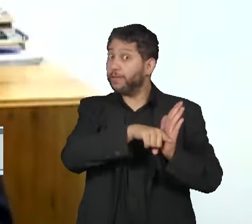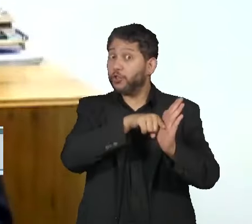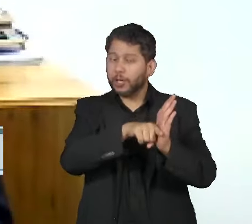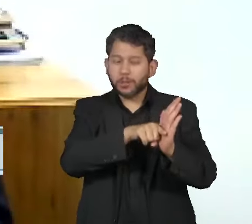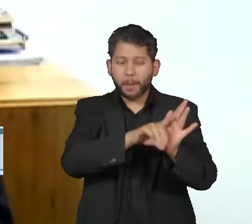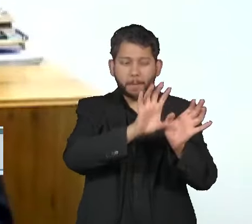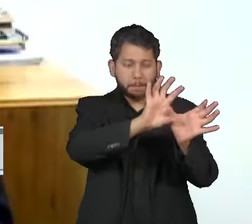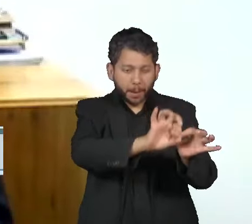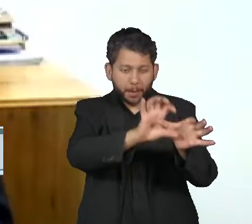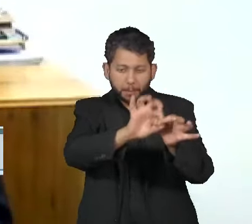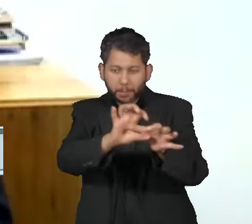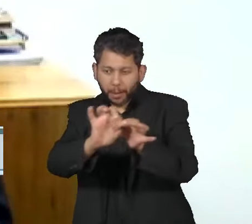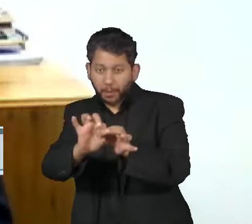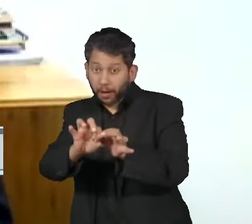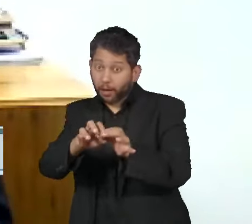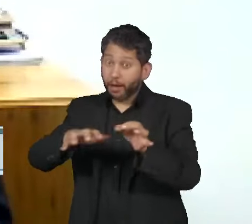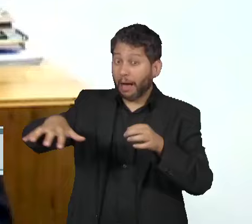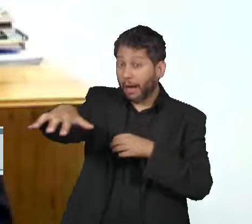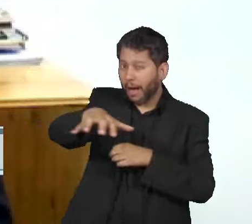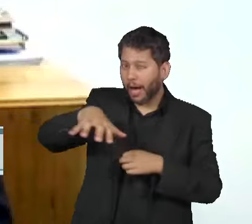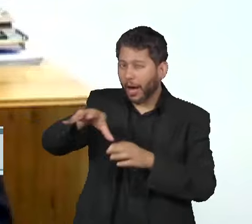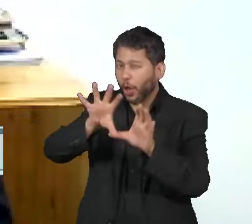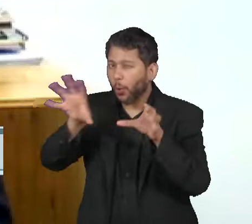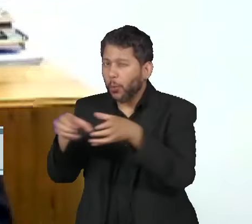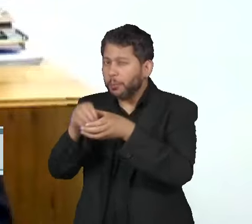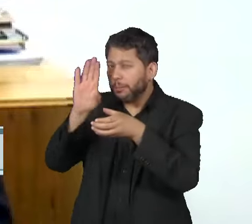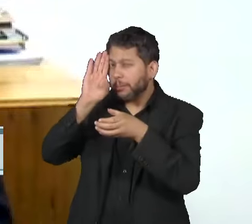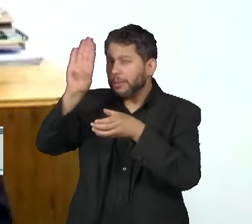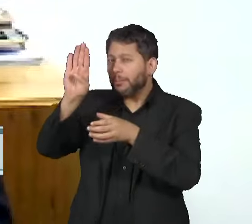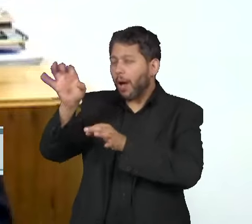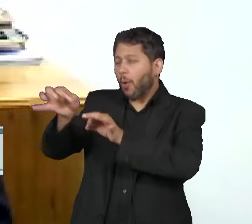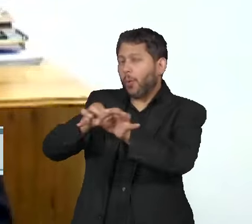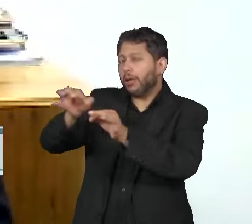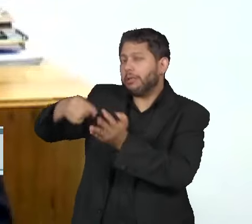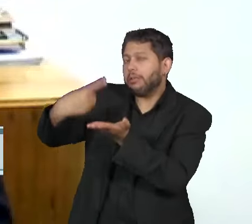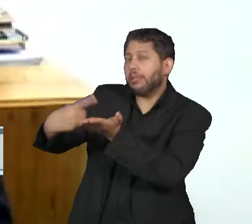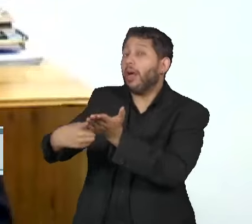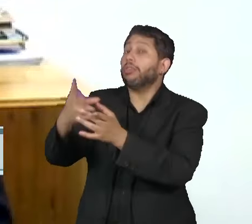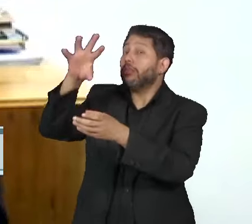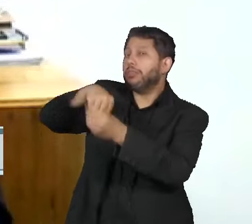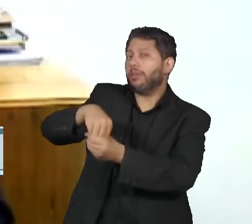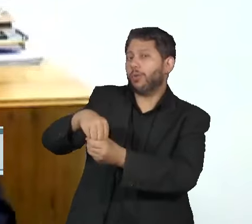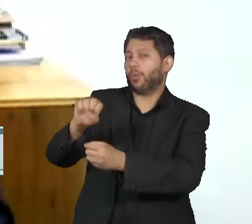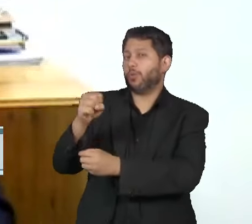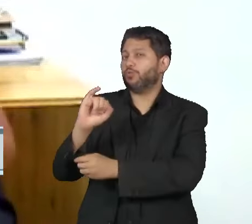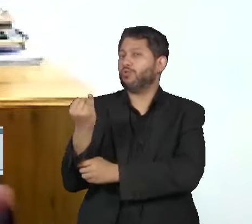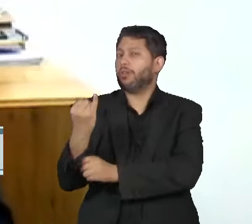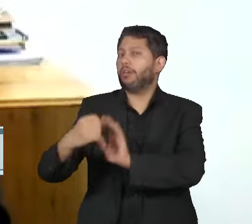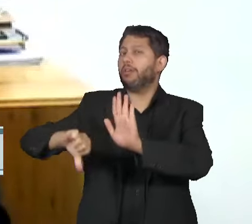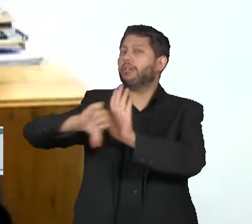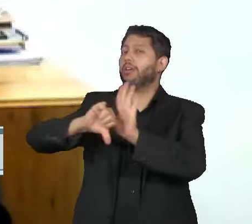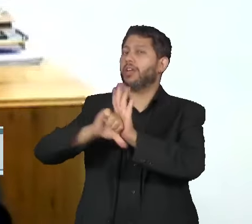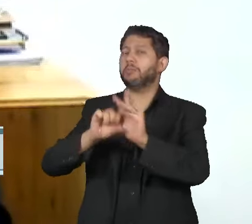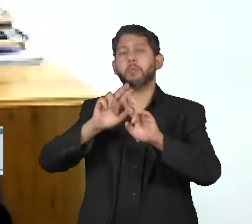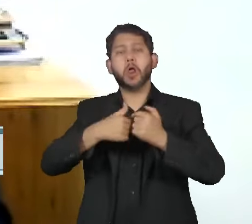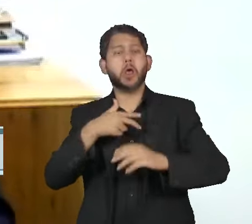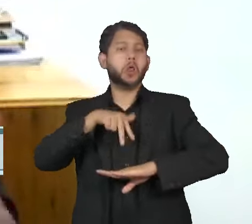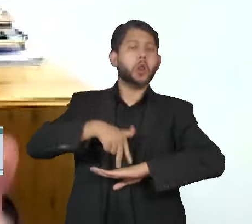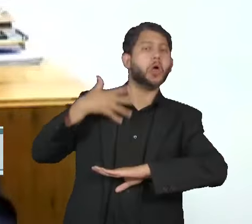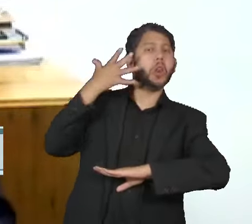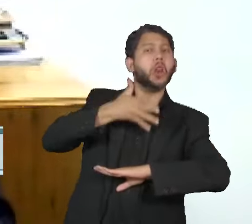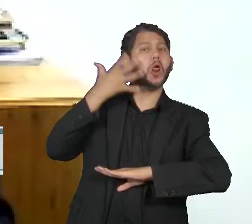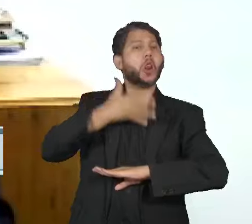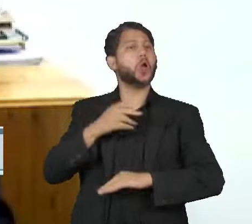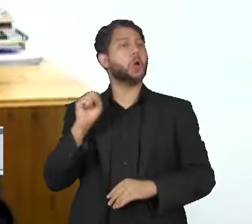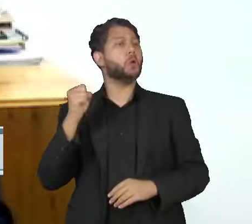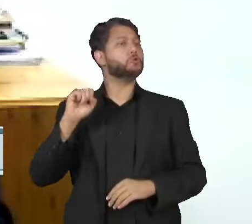do núcleo de comando principal da organização criminosa e por isso tentam fazer esse discurso. O